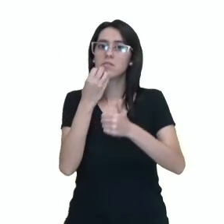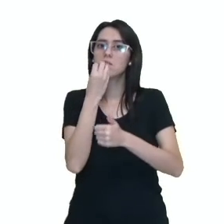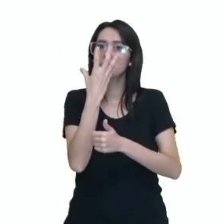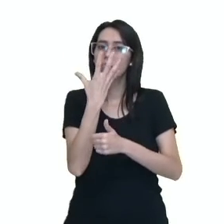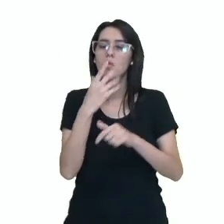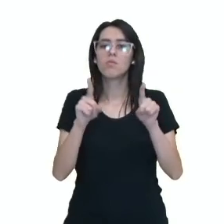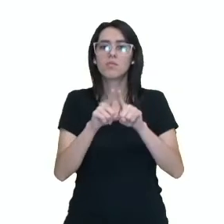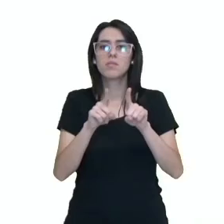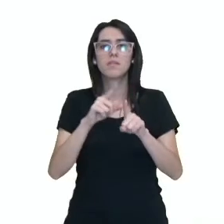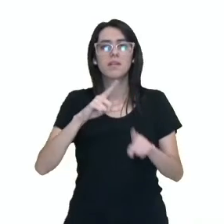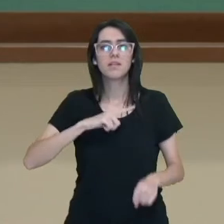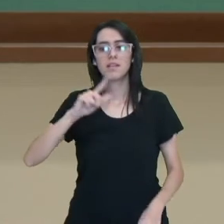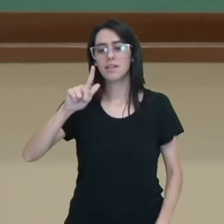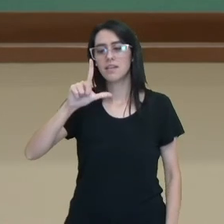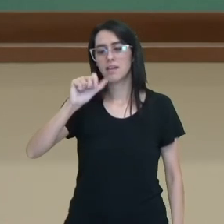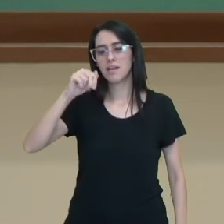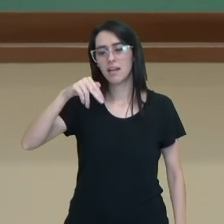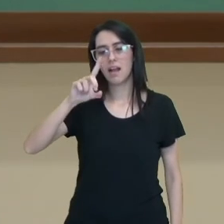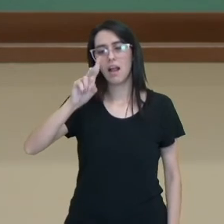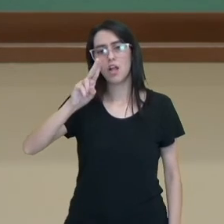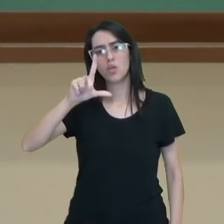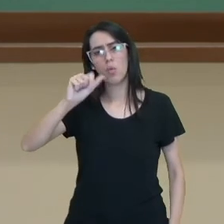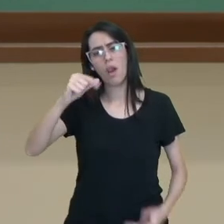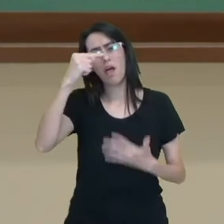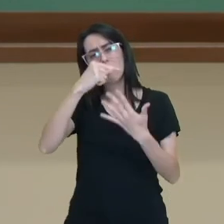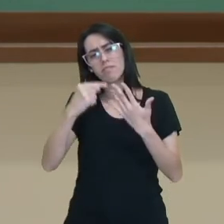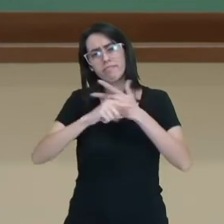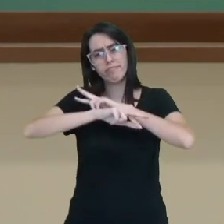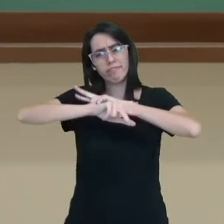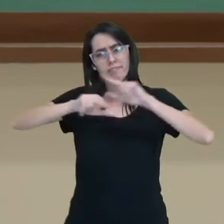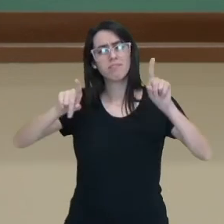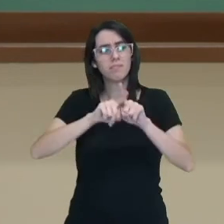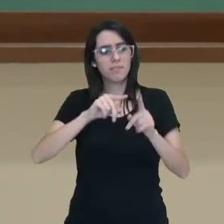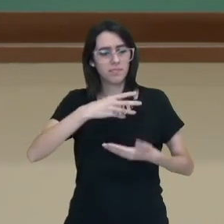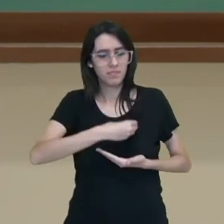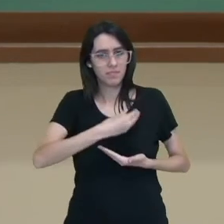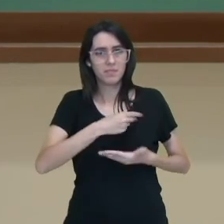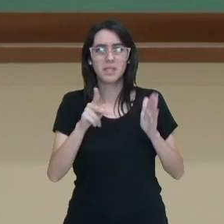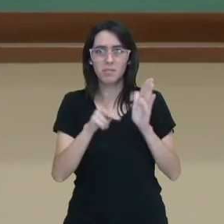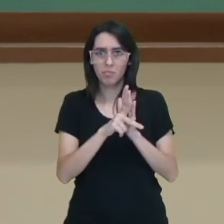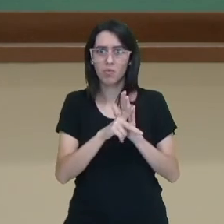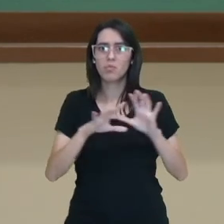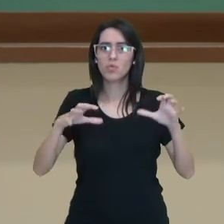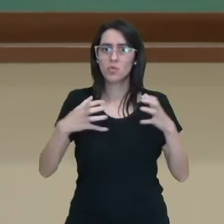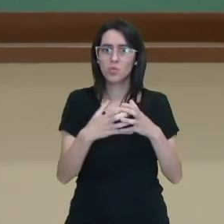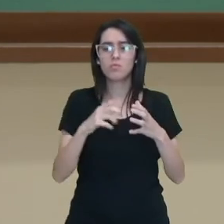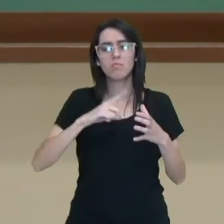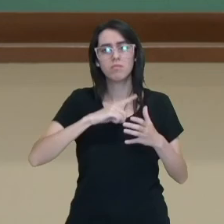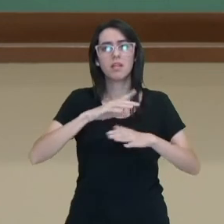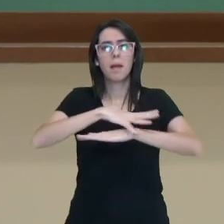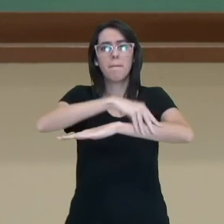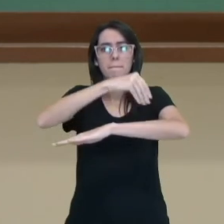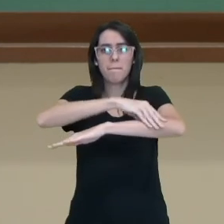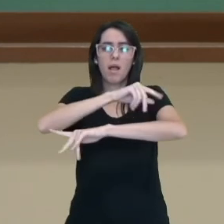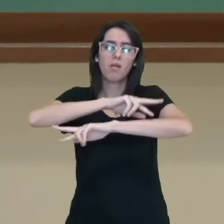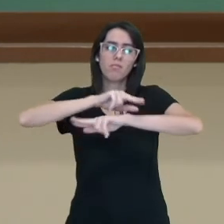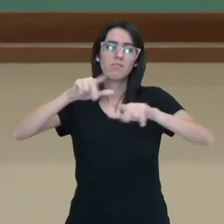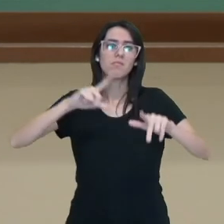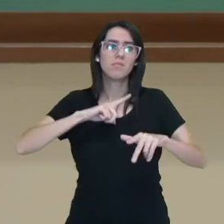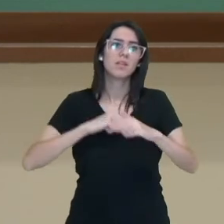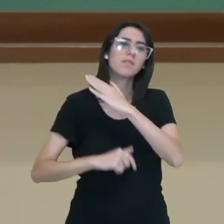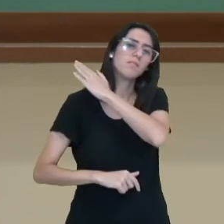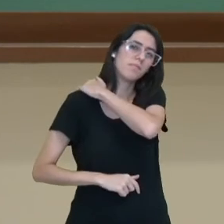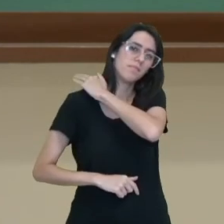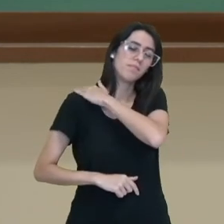além das glândulas, né, odoríferas, sebáceas, subodoríferas, mamárias, que dão nome ao grupo, pelos diafragma muscular. Dentro do grupo